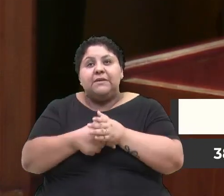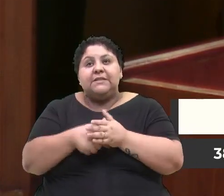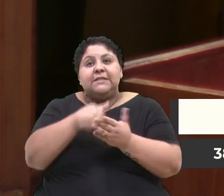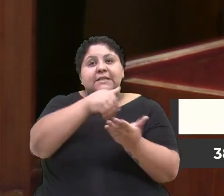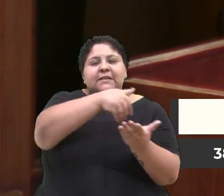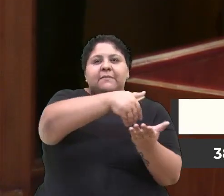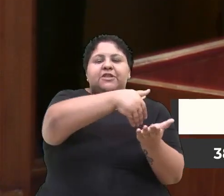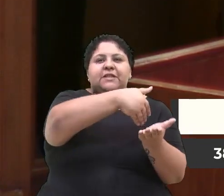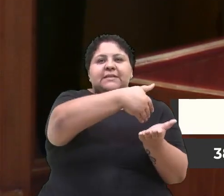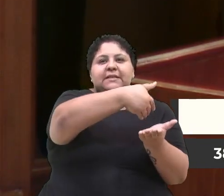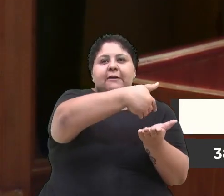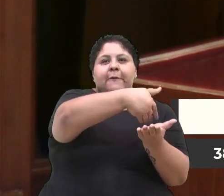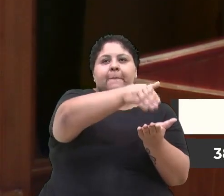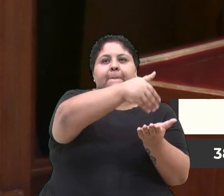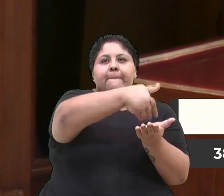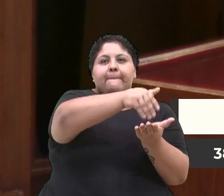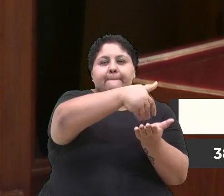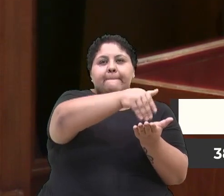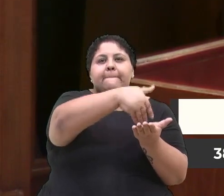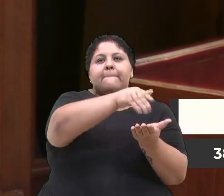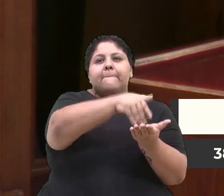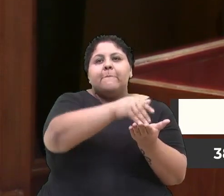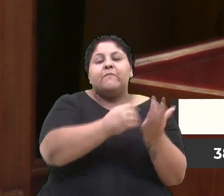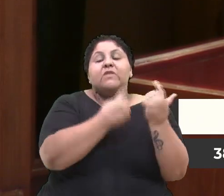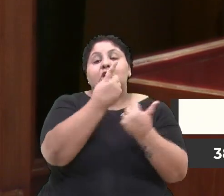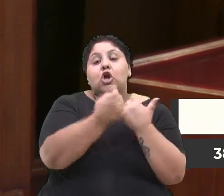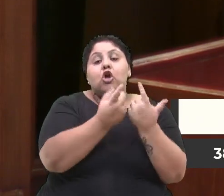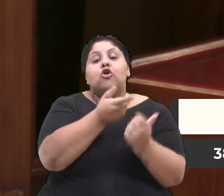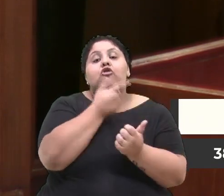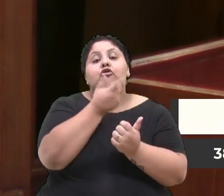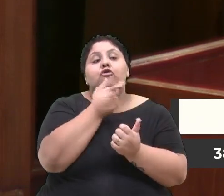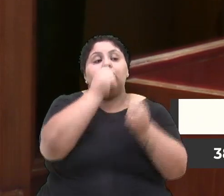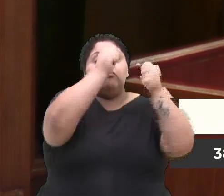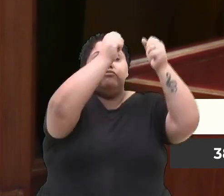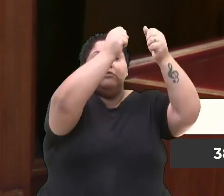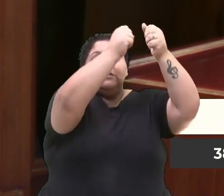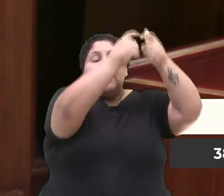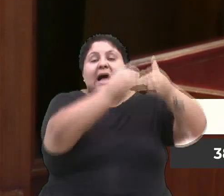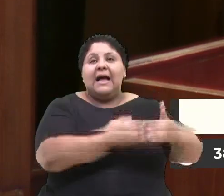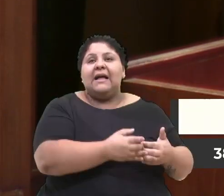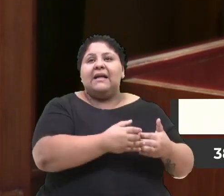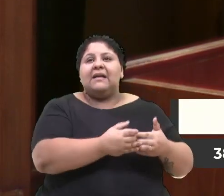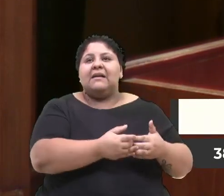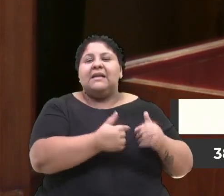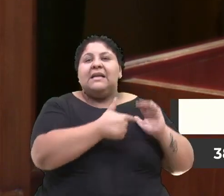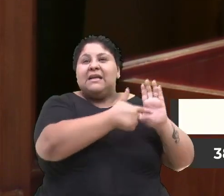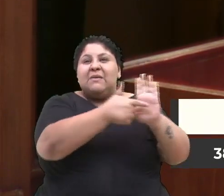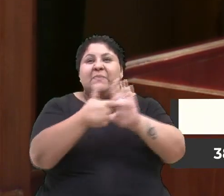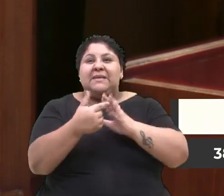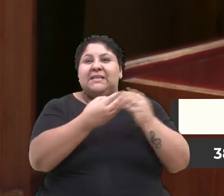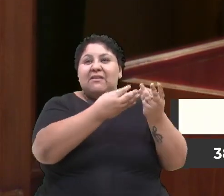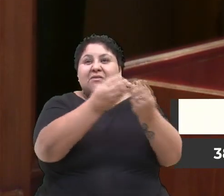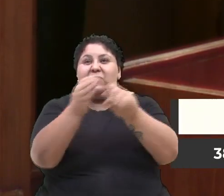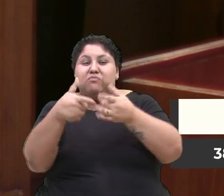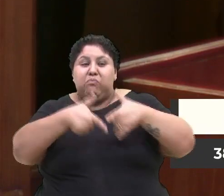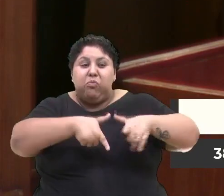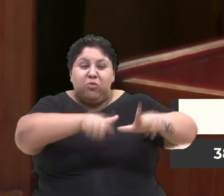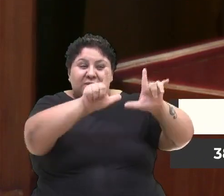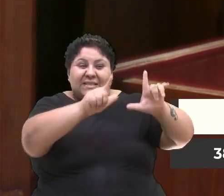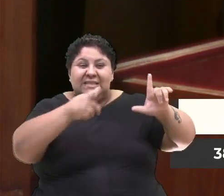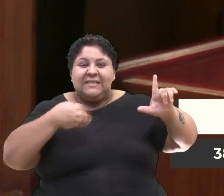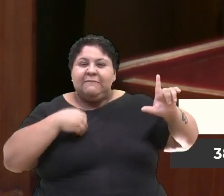e um dos argumentos é que ela também apresentava muitos atestados médicos.